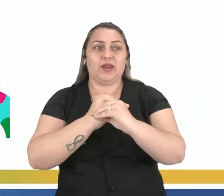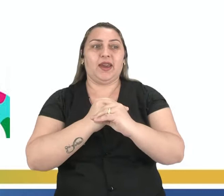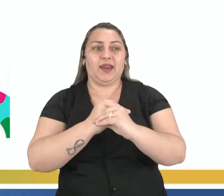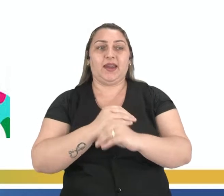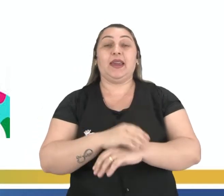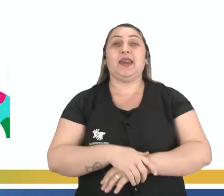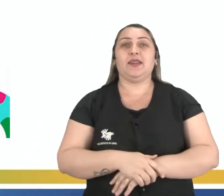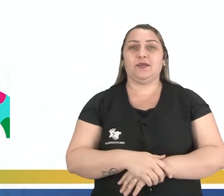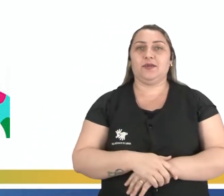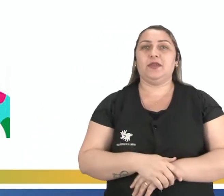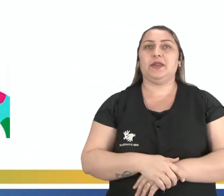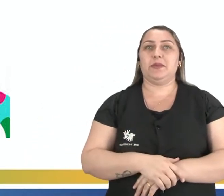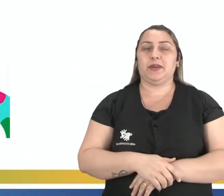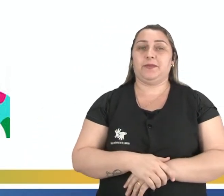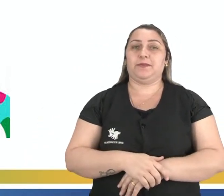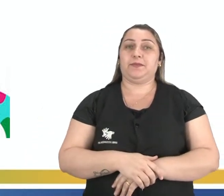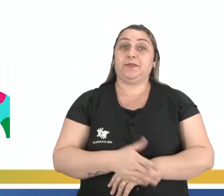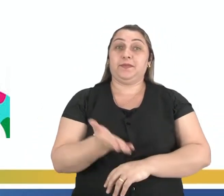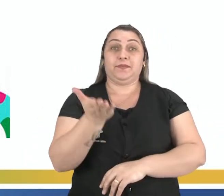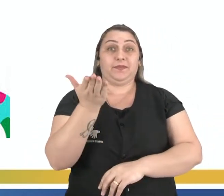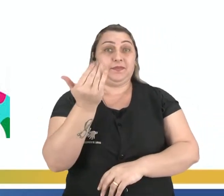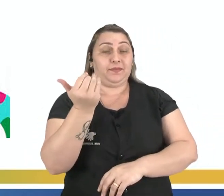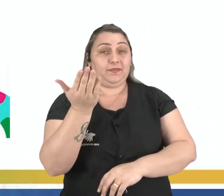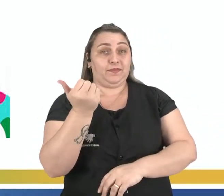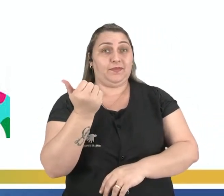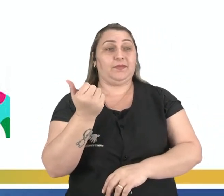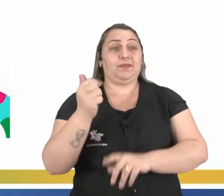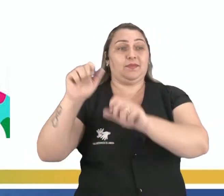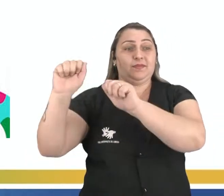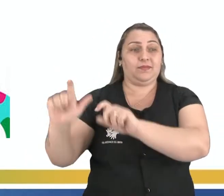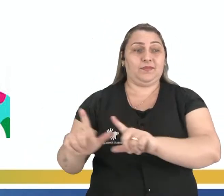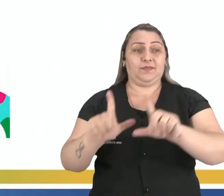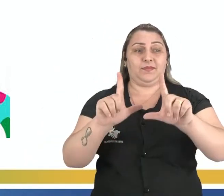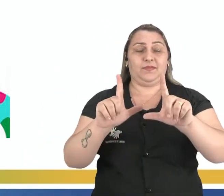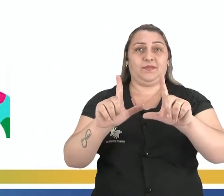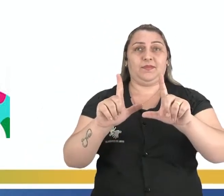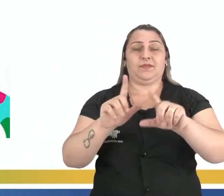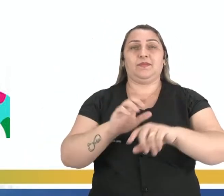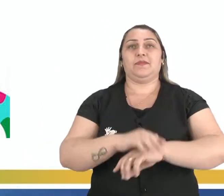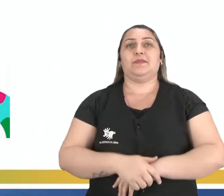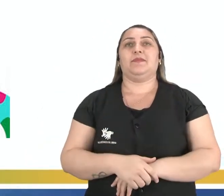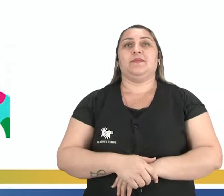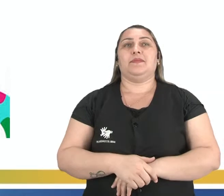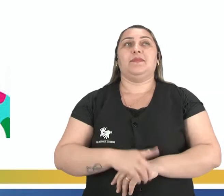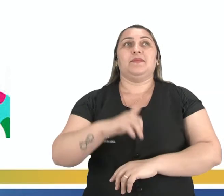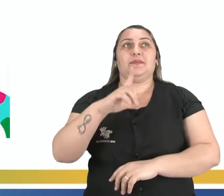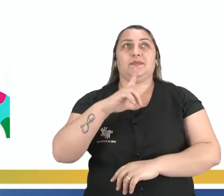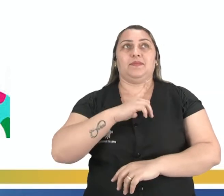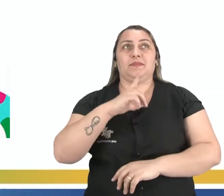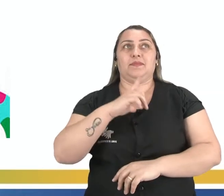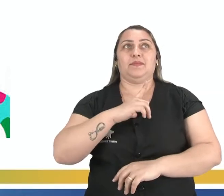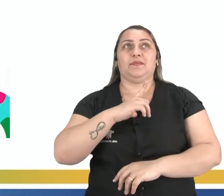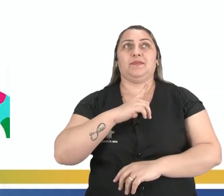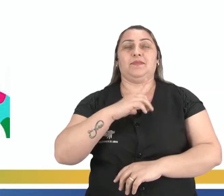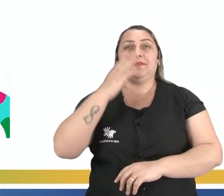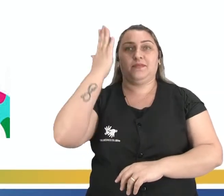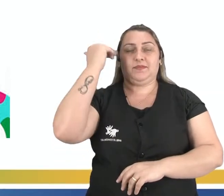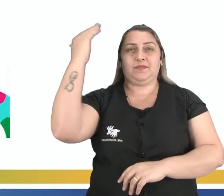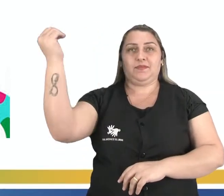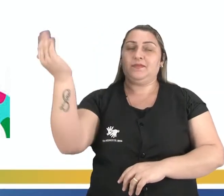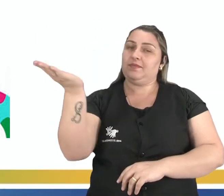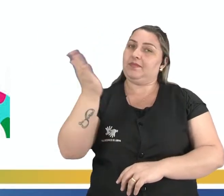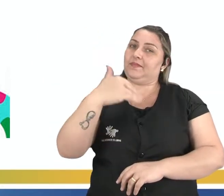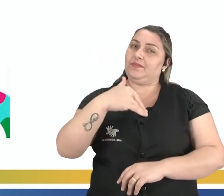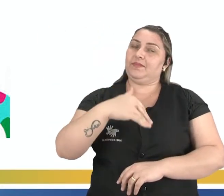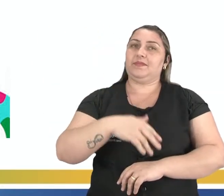assistindo a aula comigo. Então, acompanha, vamos para o slide que vocês vão conseguir ter sucesso até o final da aula, tá bom? Bora